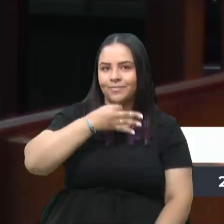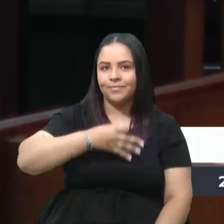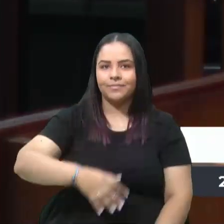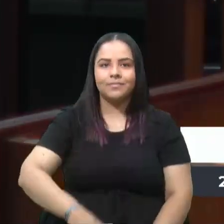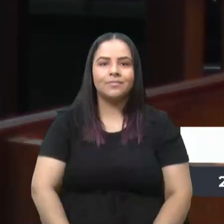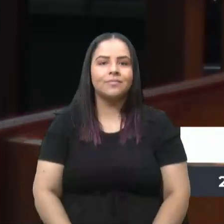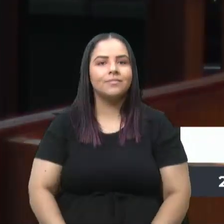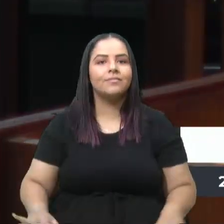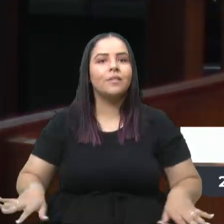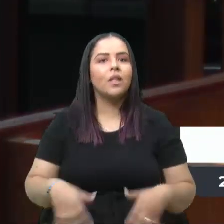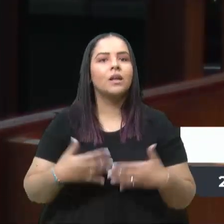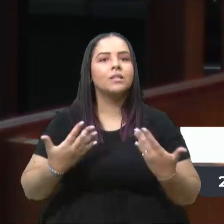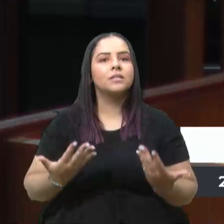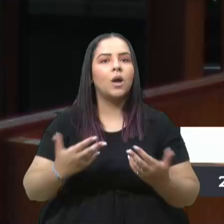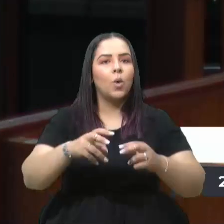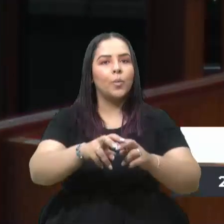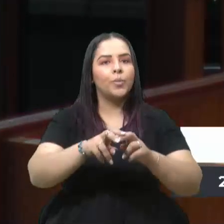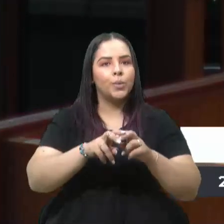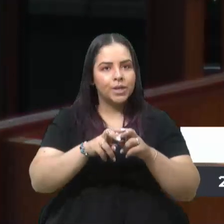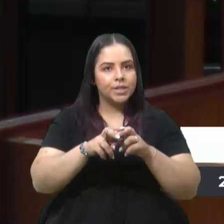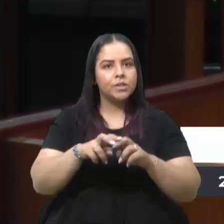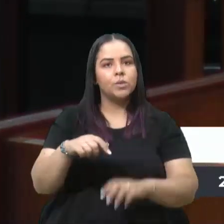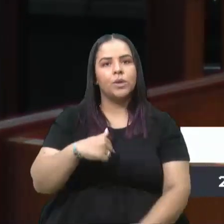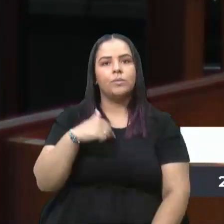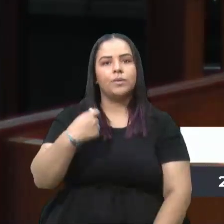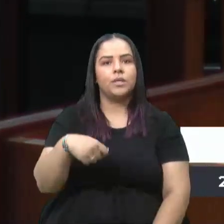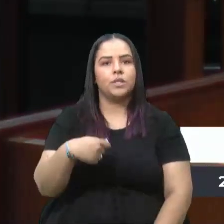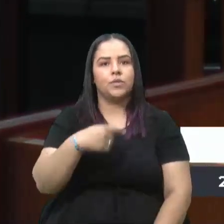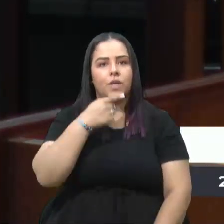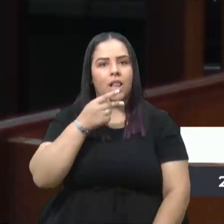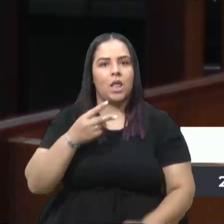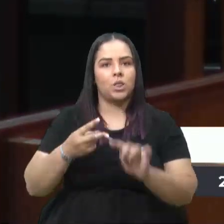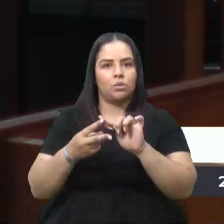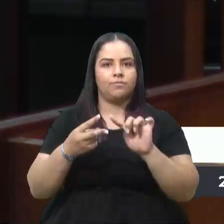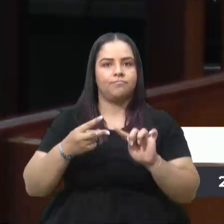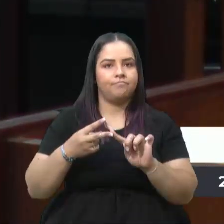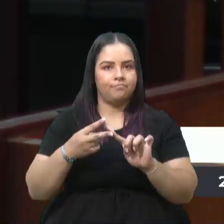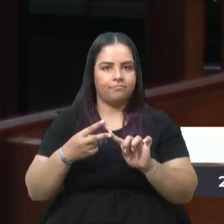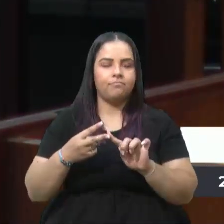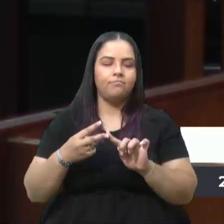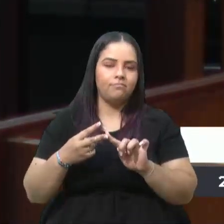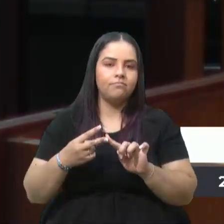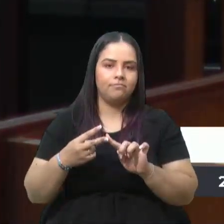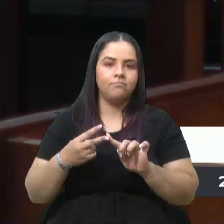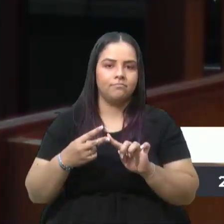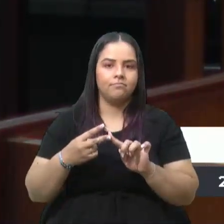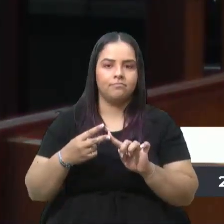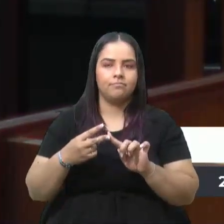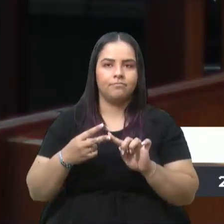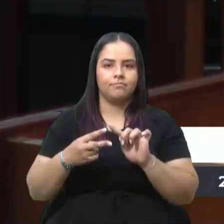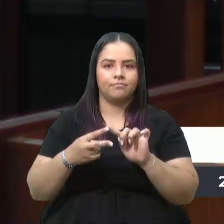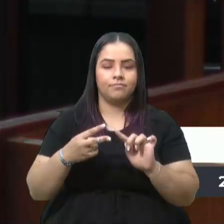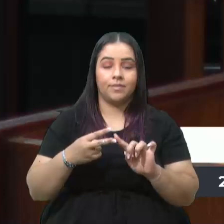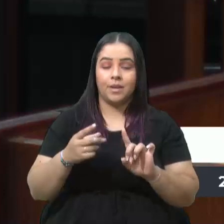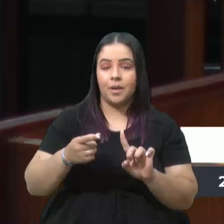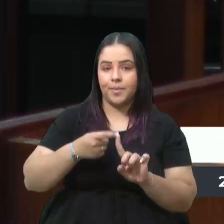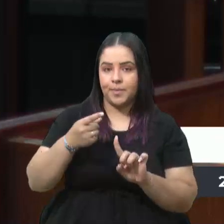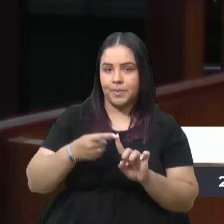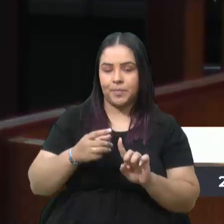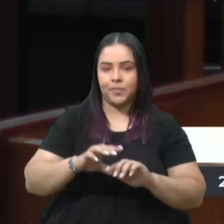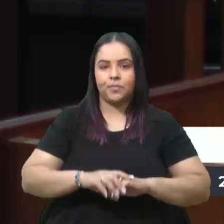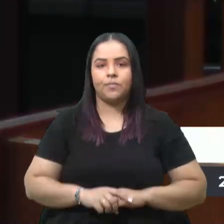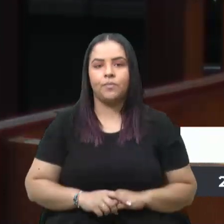Entretanto, eu preciso fazer dois registros, a bem da compreensão histórica. O primeiro,